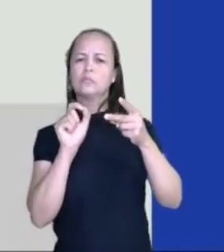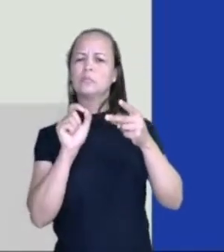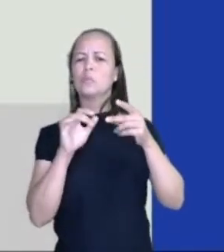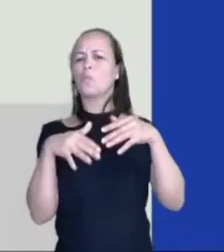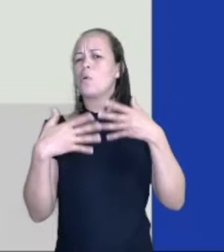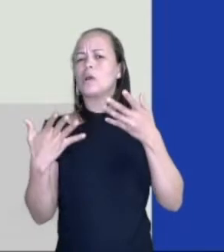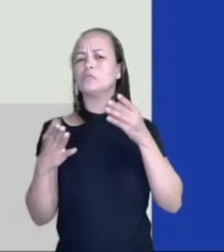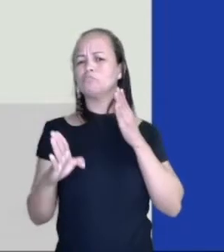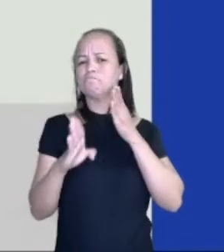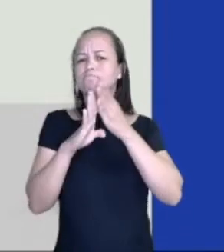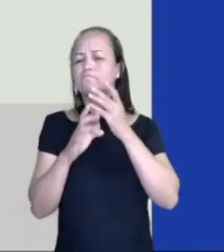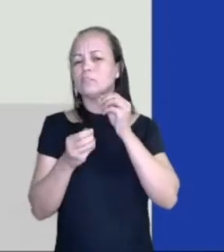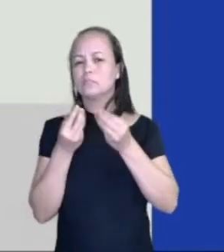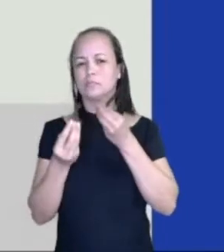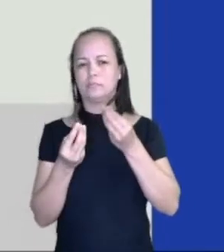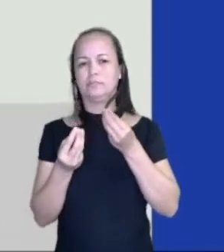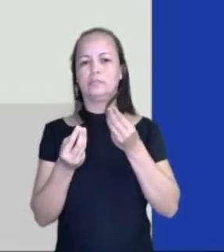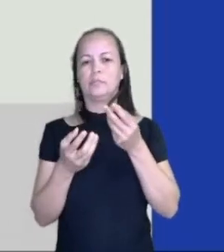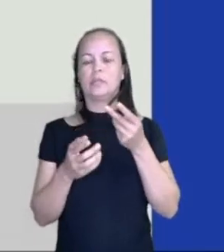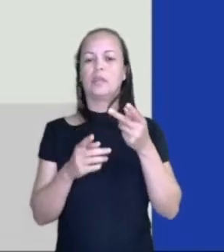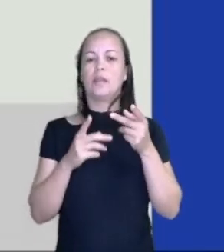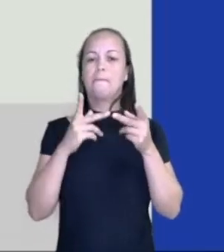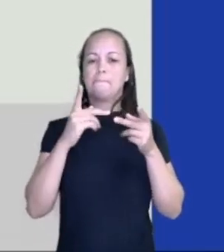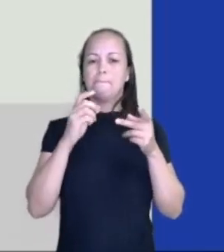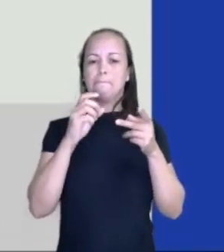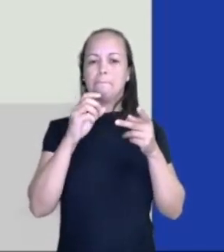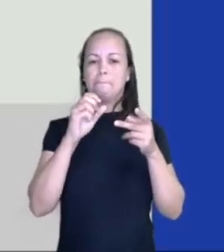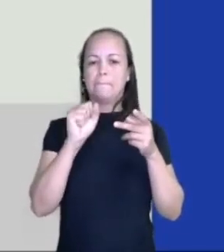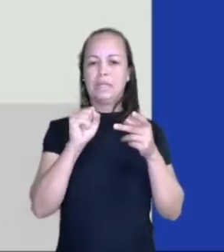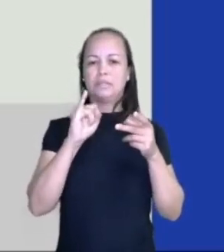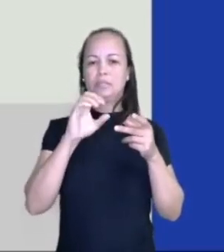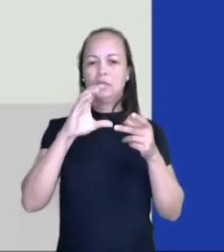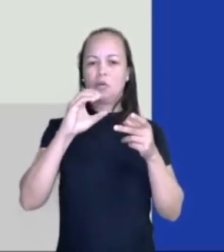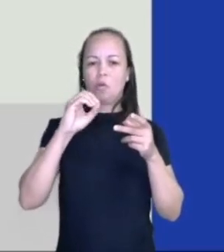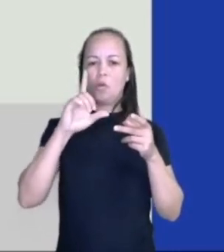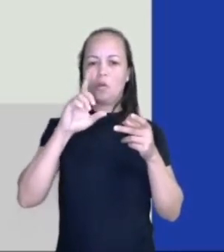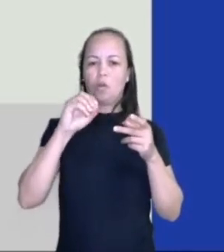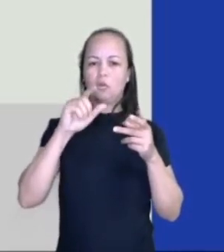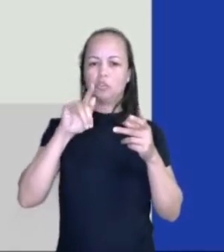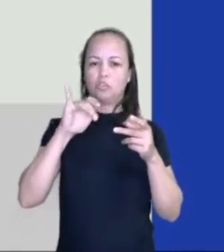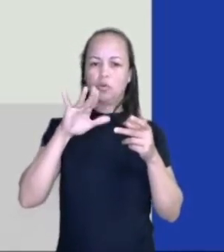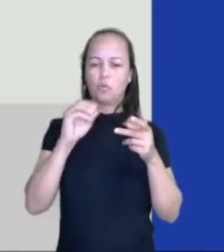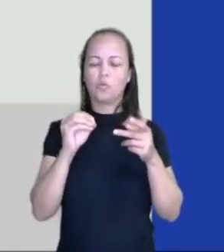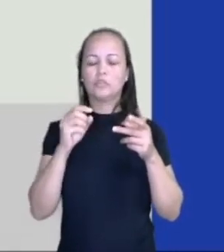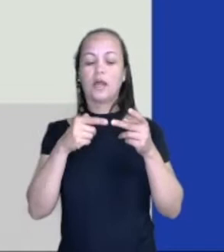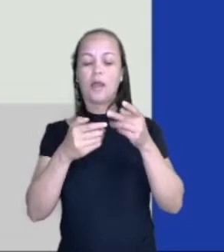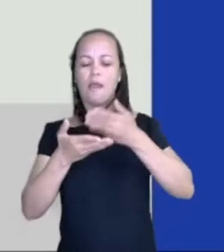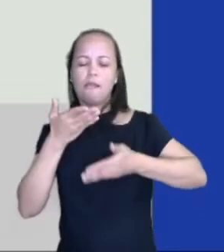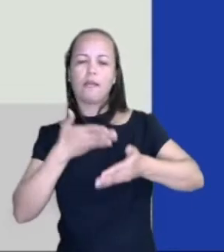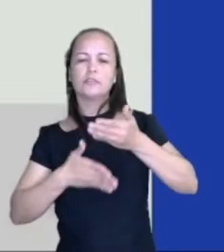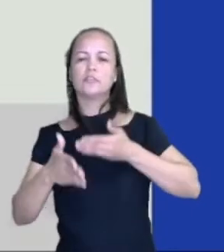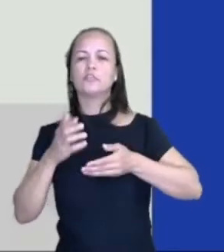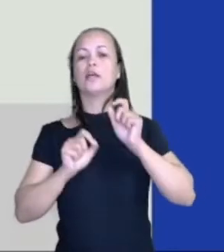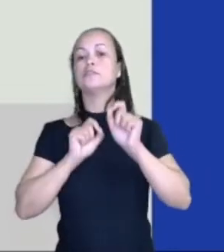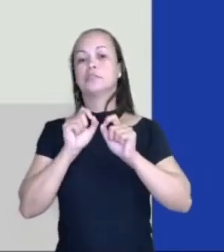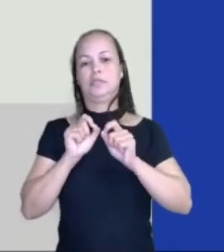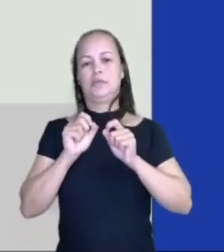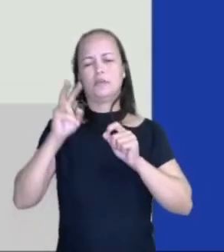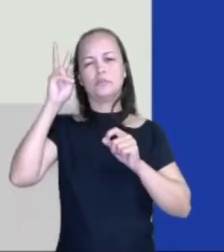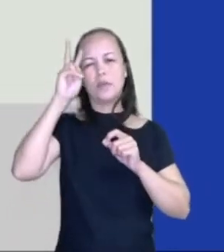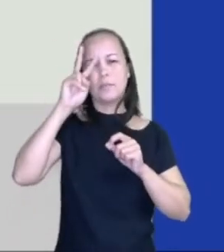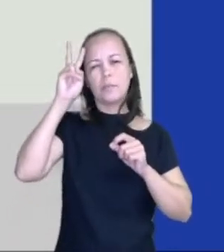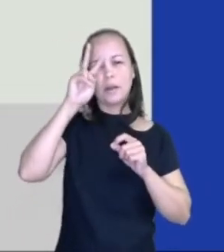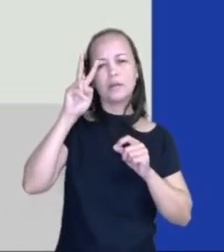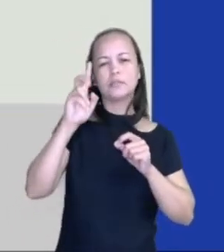que a gente descobre? Ele está relacionado às lembranças, isso mesmo, às lembranças que os personagens, eles